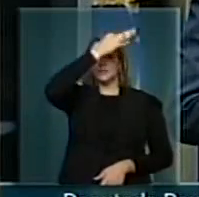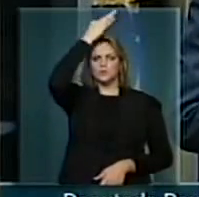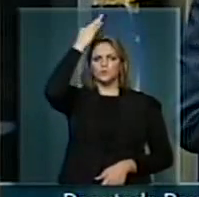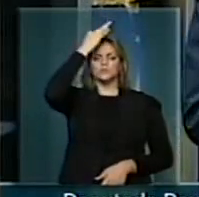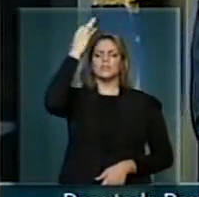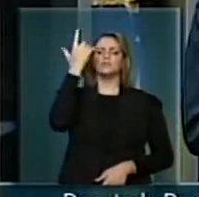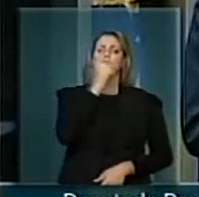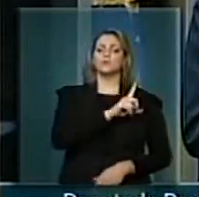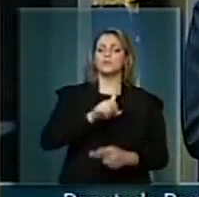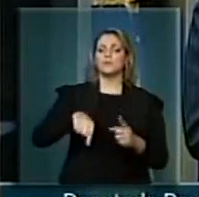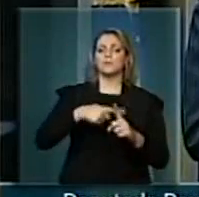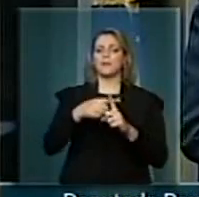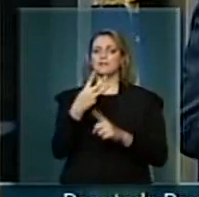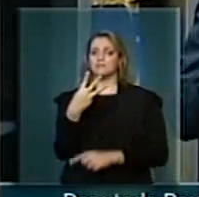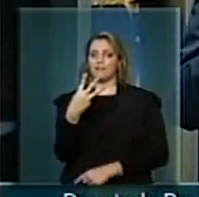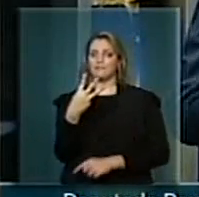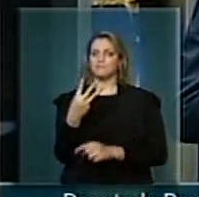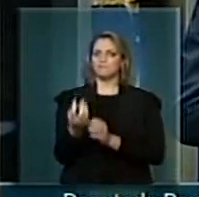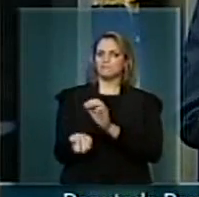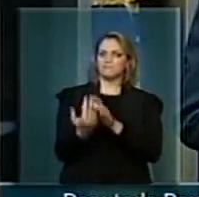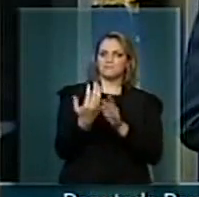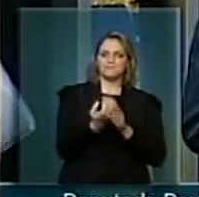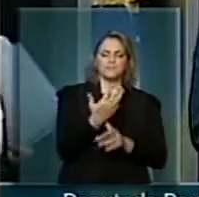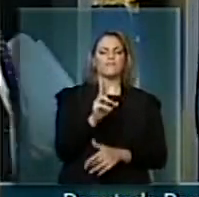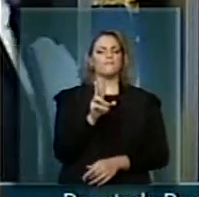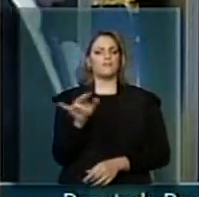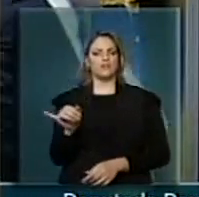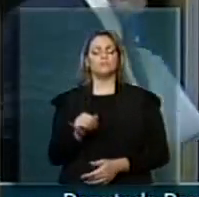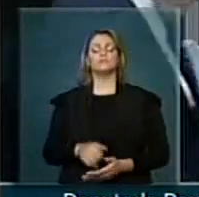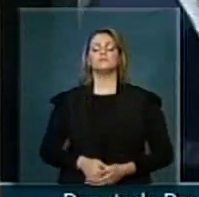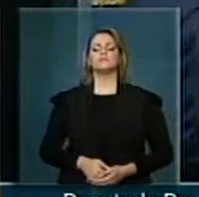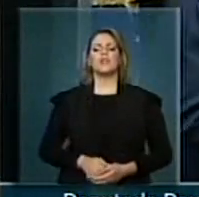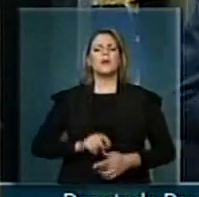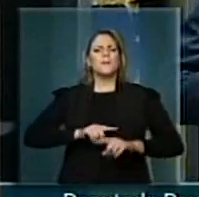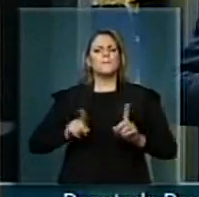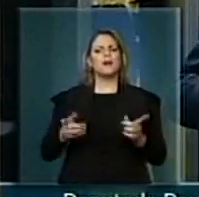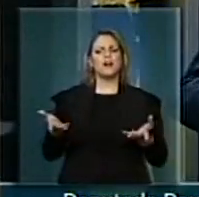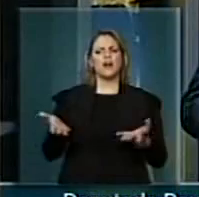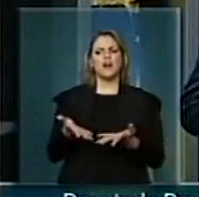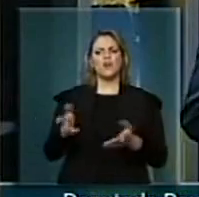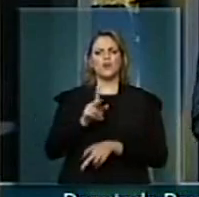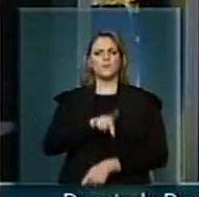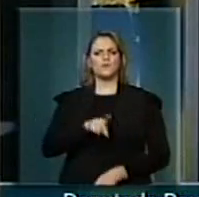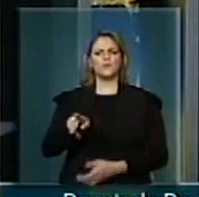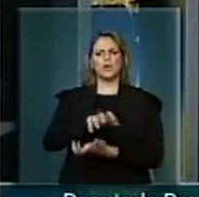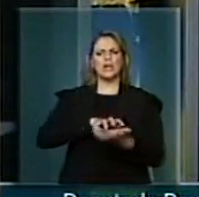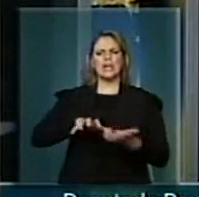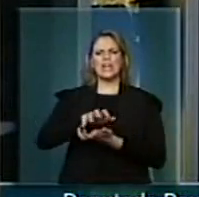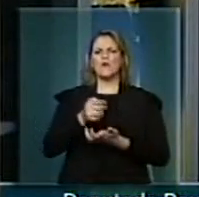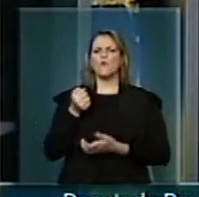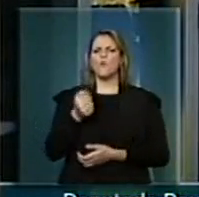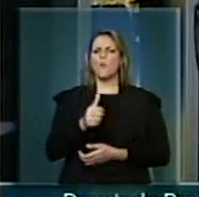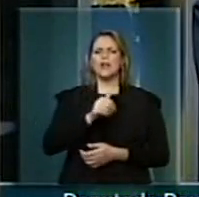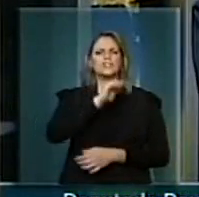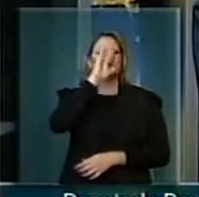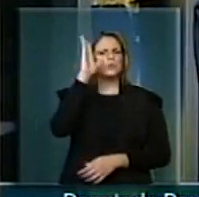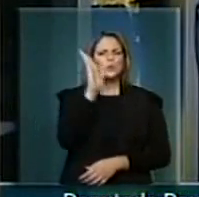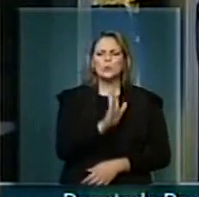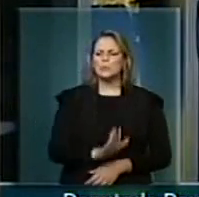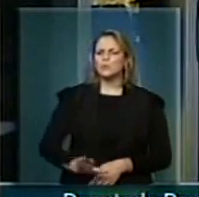contemplados com mais três unidades. Mas, nesse momento, os professores estão em greve quase no Brasil inteiro. Então,